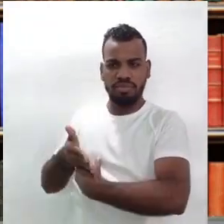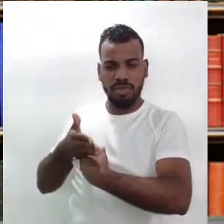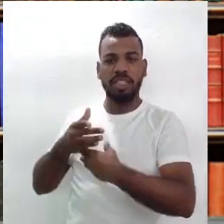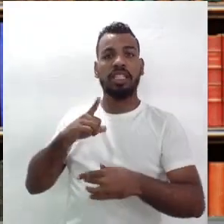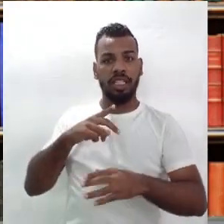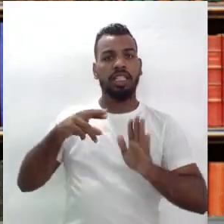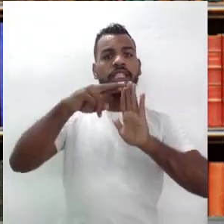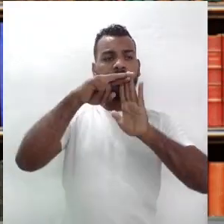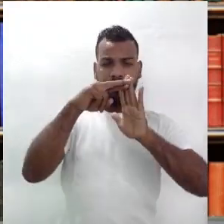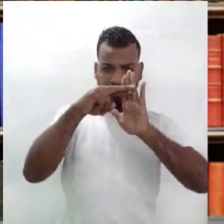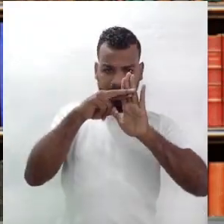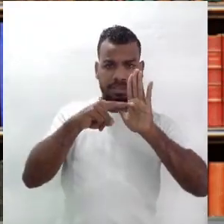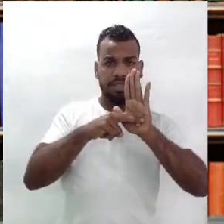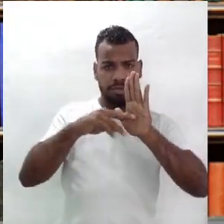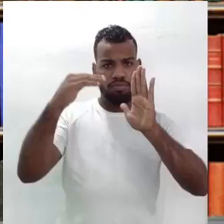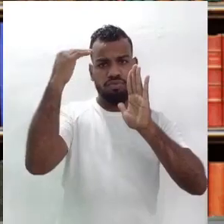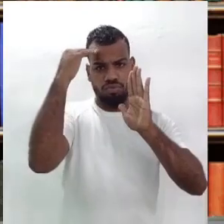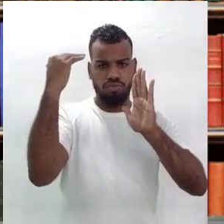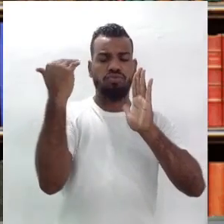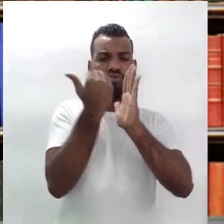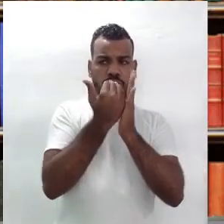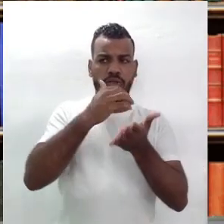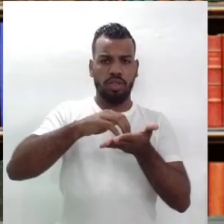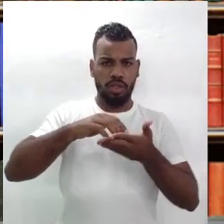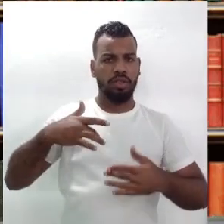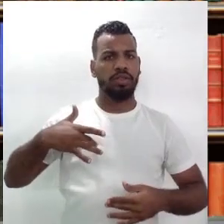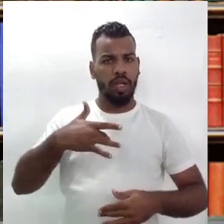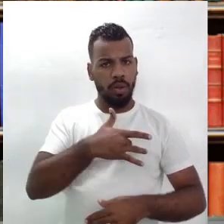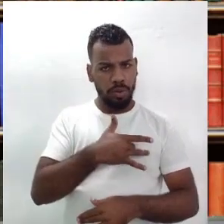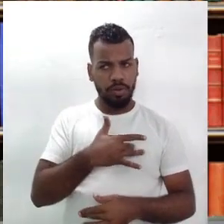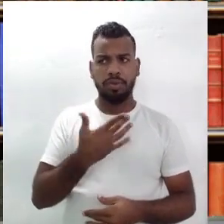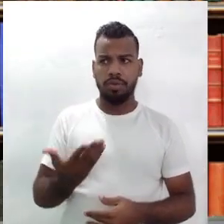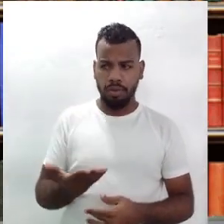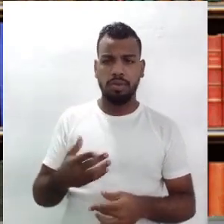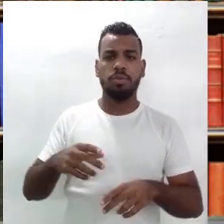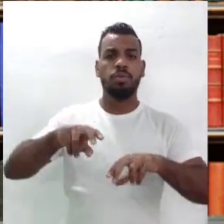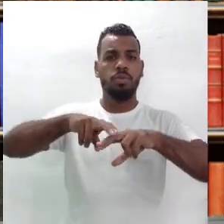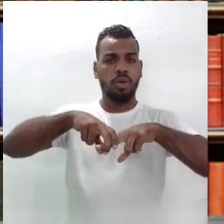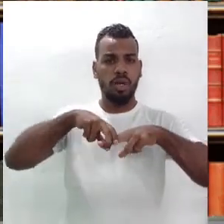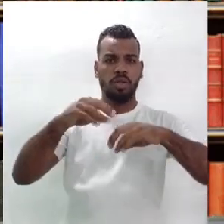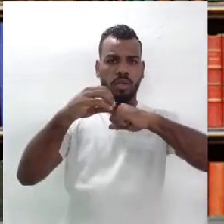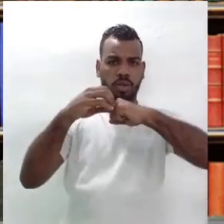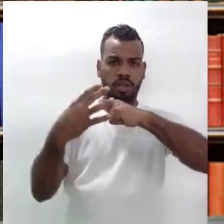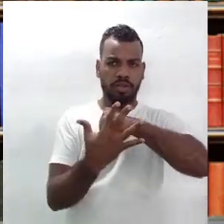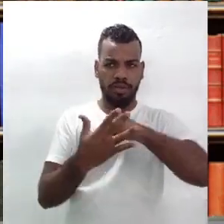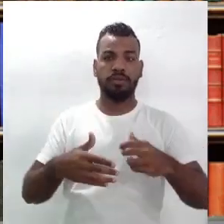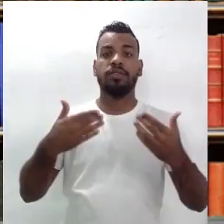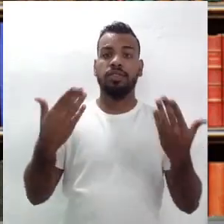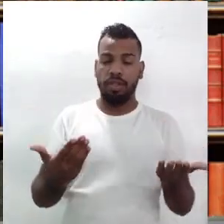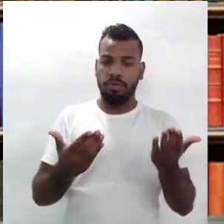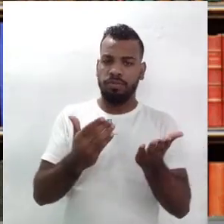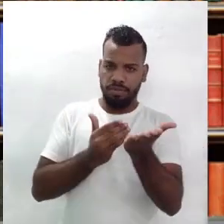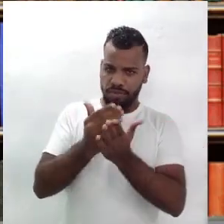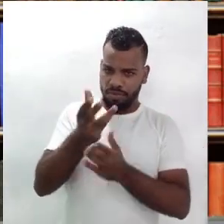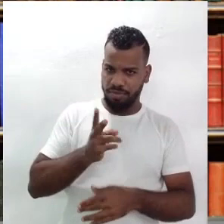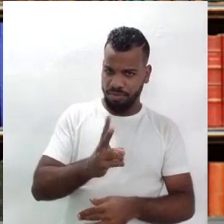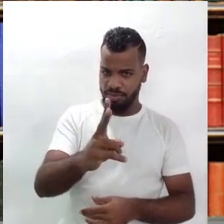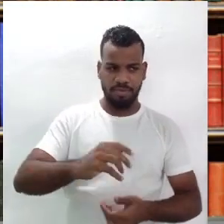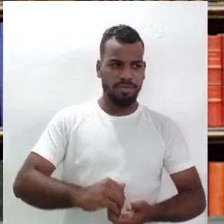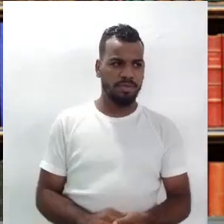as recomendações da Secretaria de Saúde contra a questão do coronavírus. Então vamos adiante.